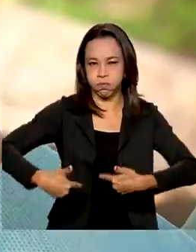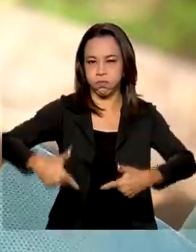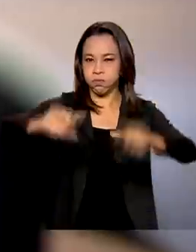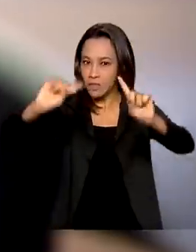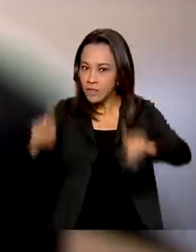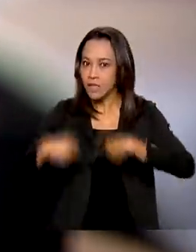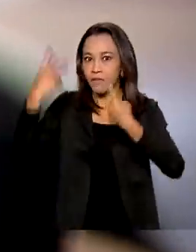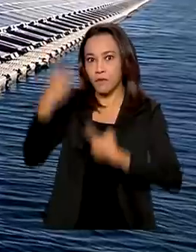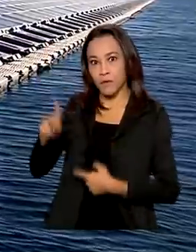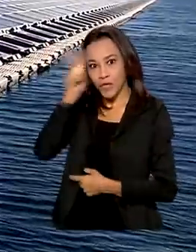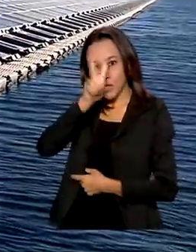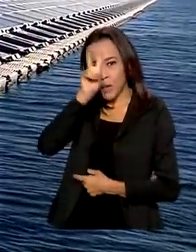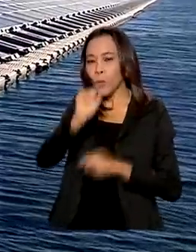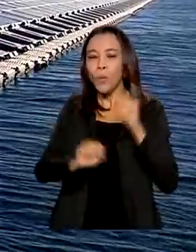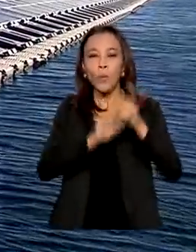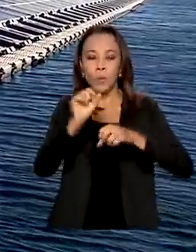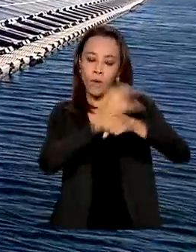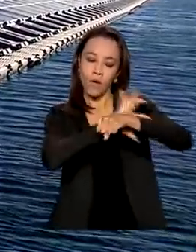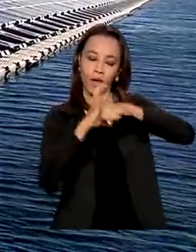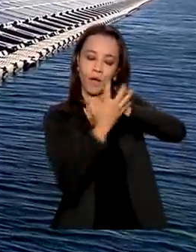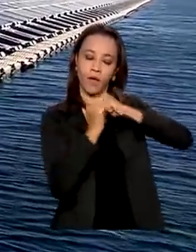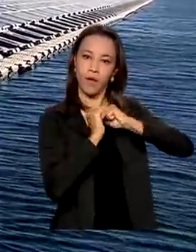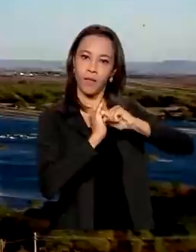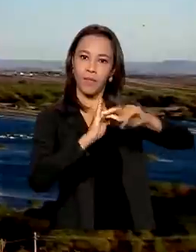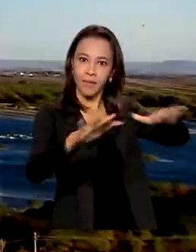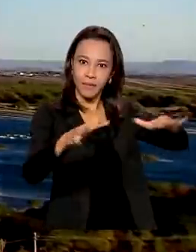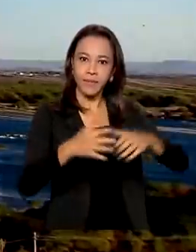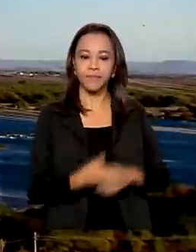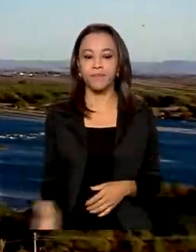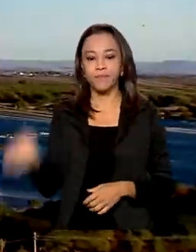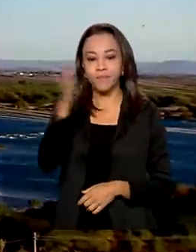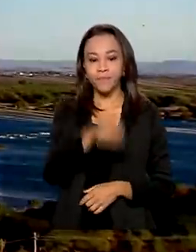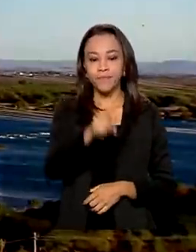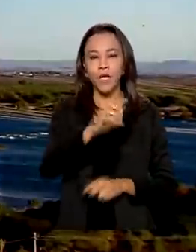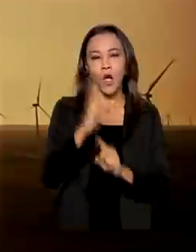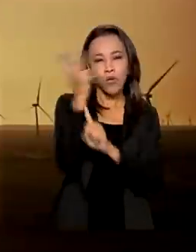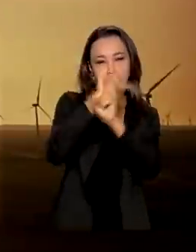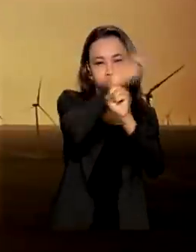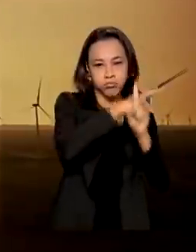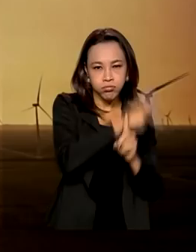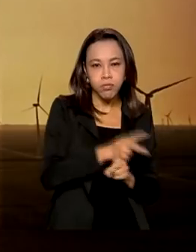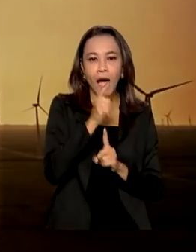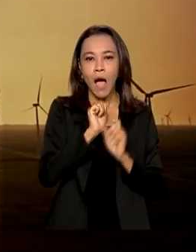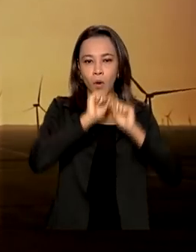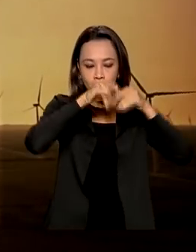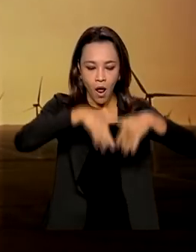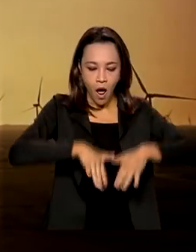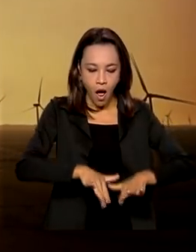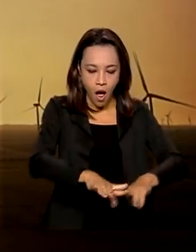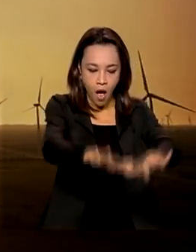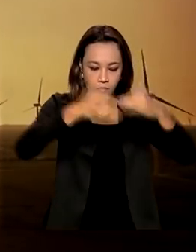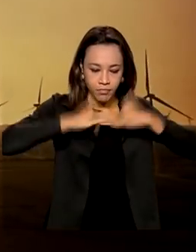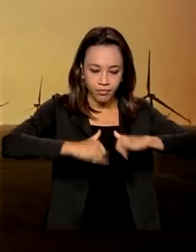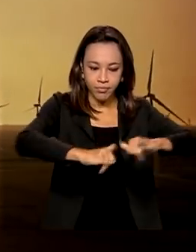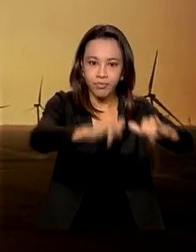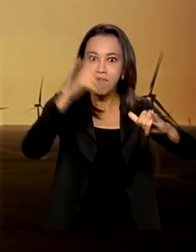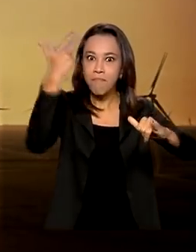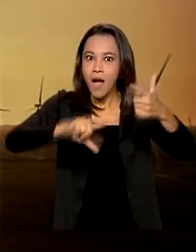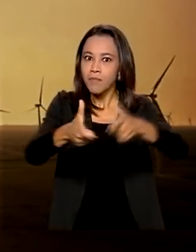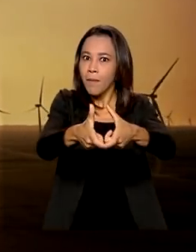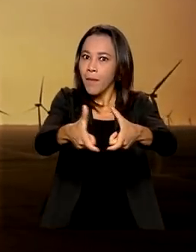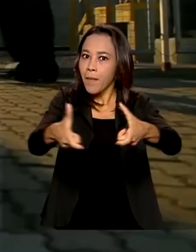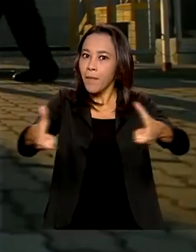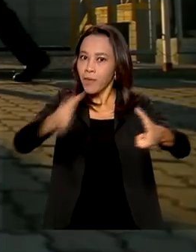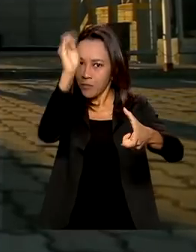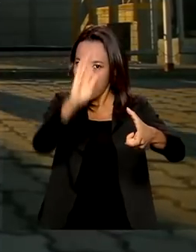história, a pandemia de Covid-19. As fontes limpas e sustentáveis ganham cada vez mais espaço no Brasil